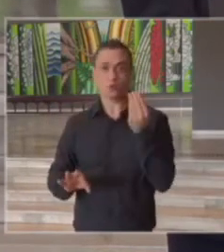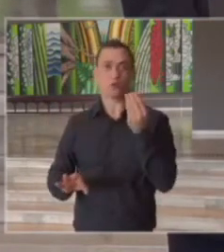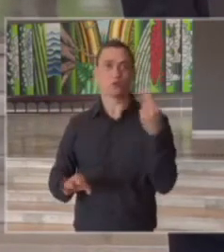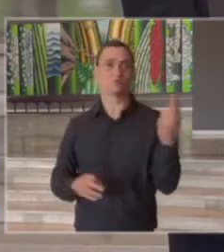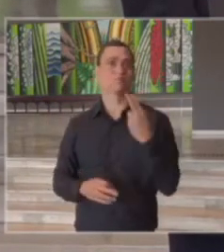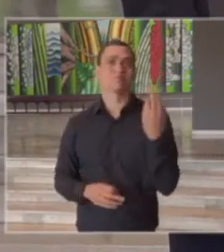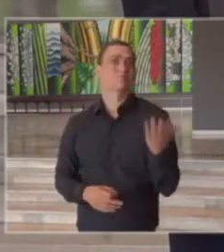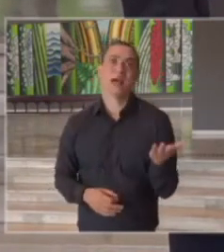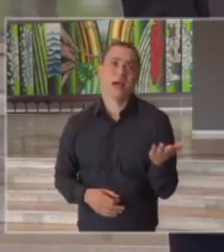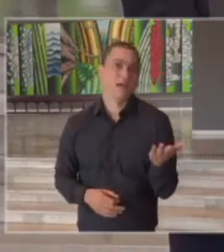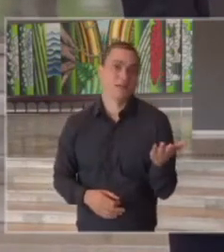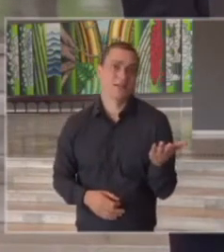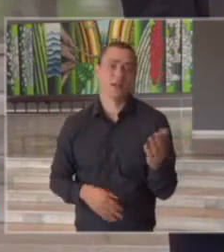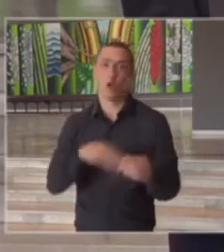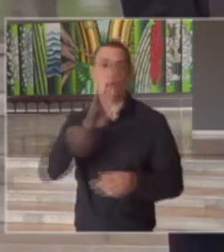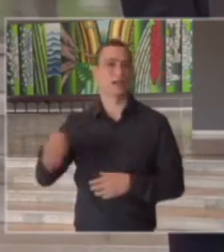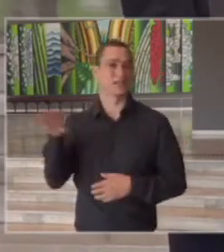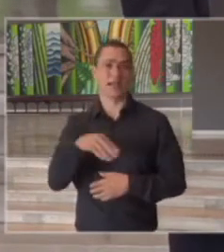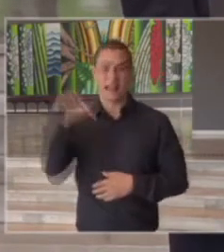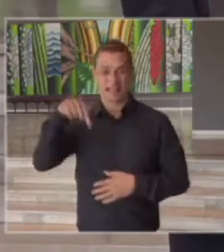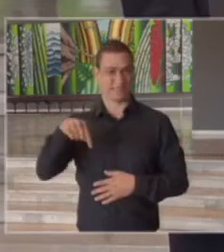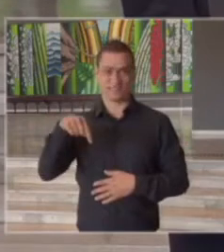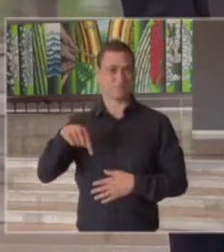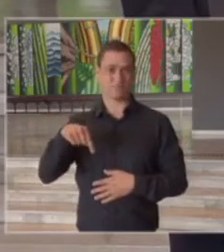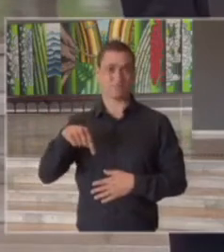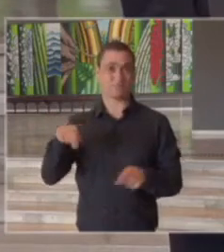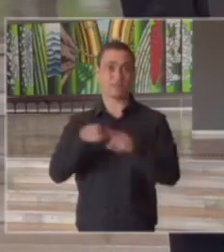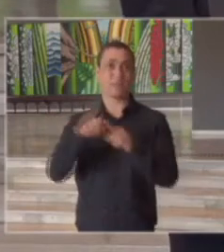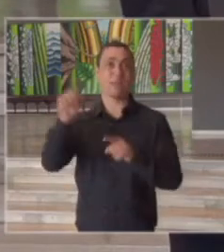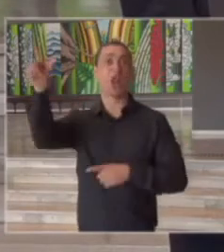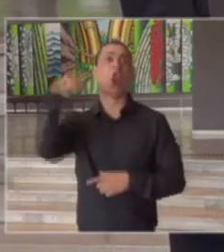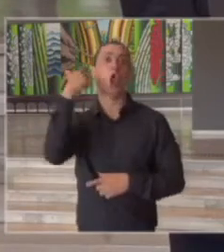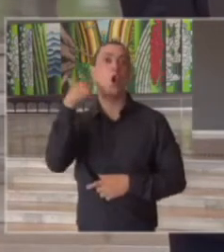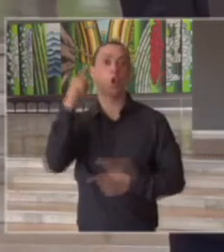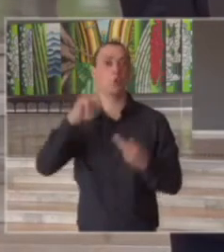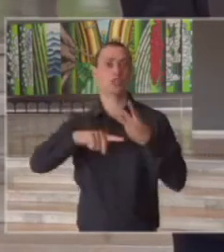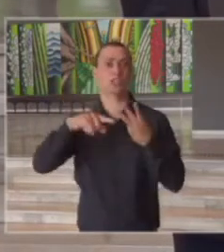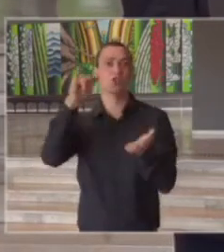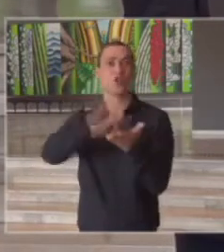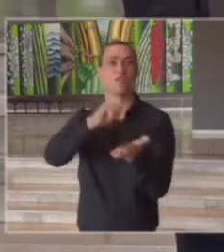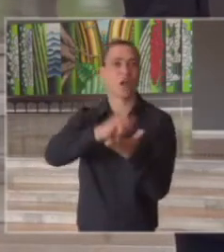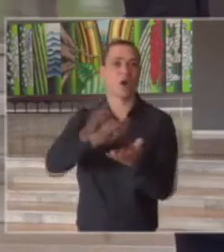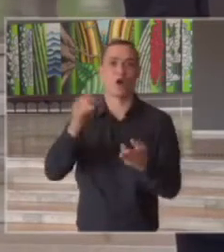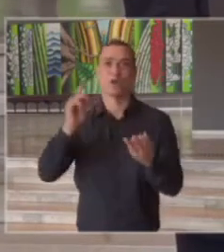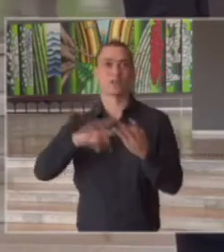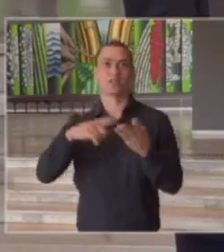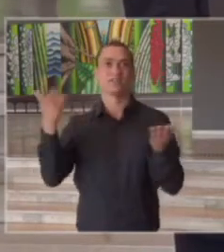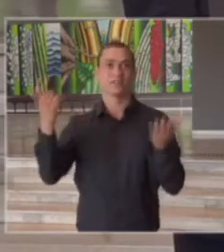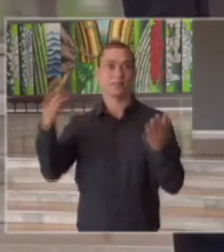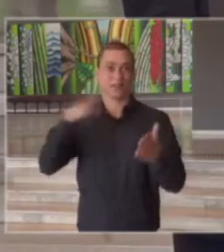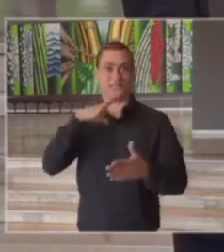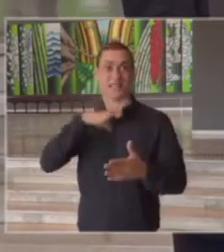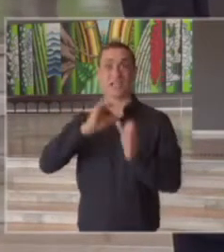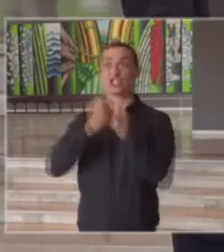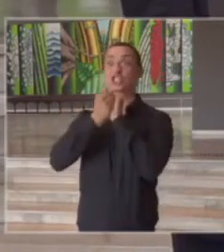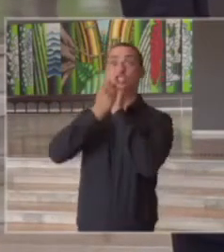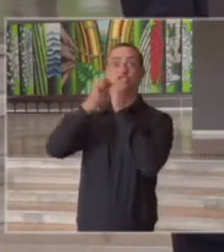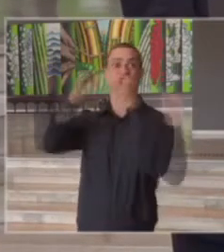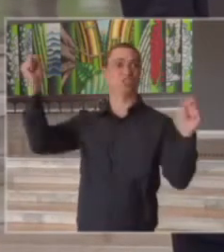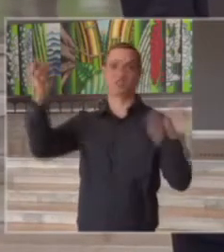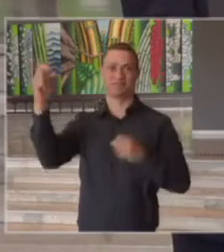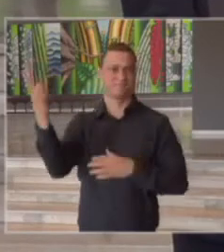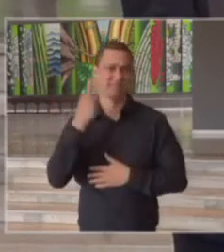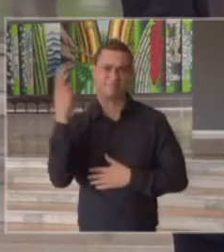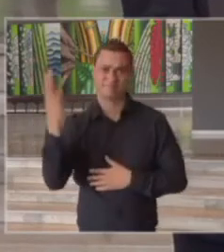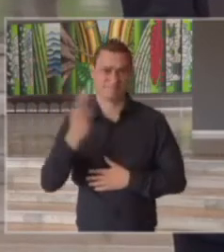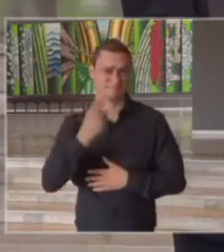possível nem aqui nem em Londres nem em Nova York nem qualquer outra grande cidade do